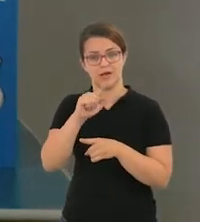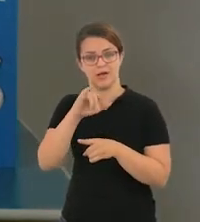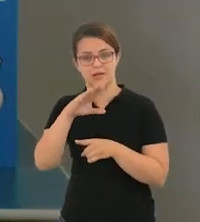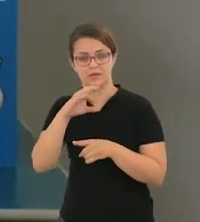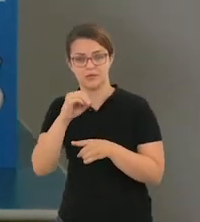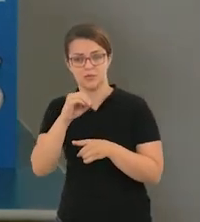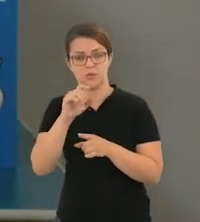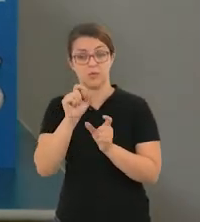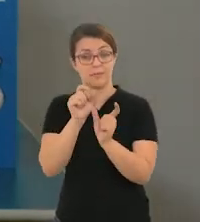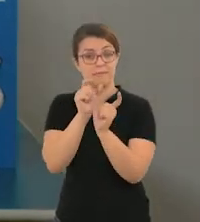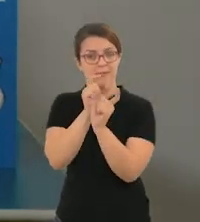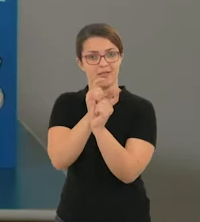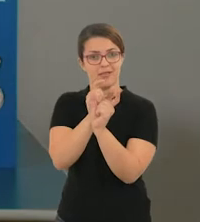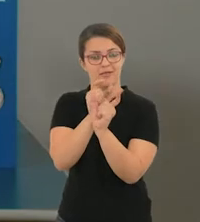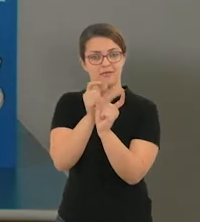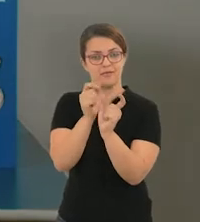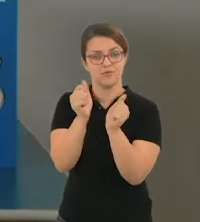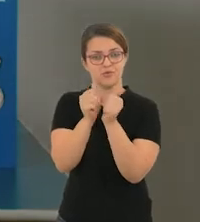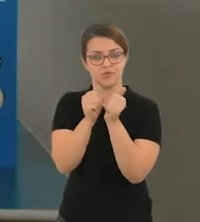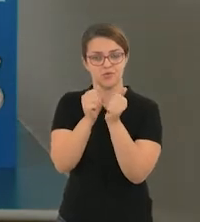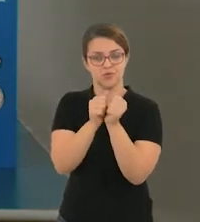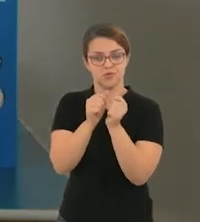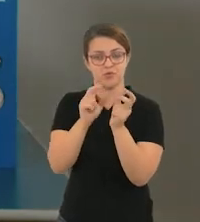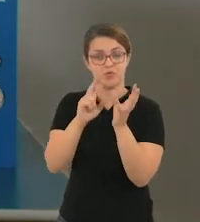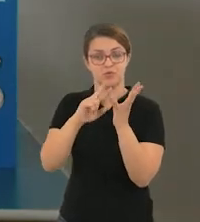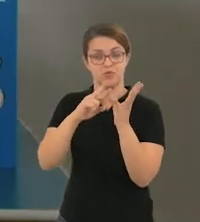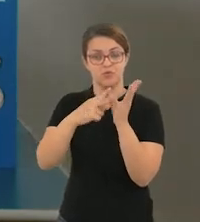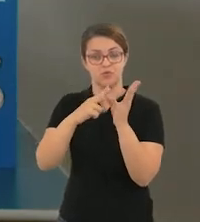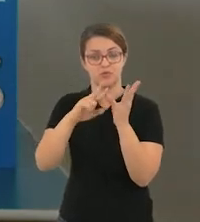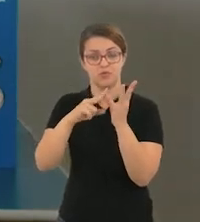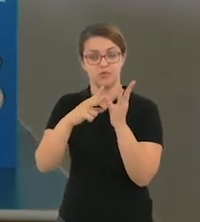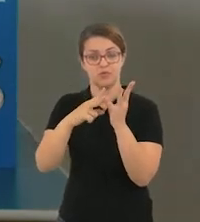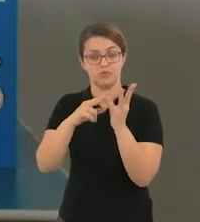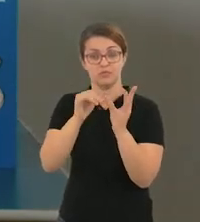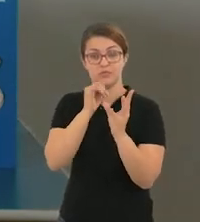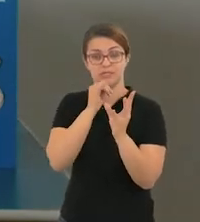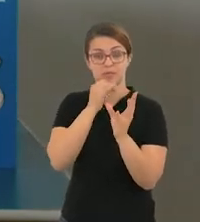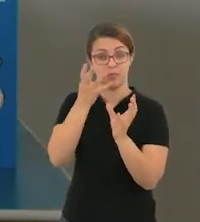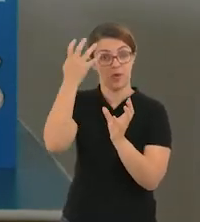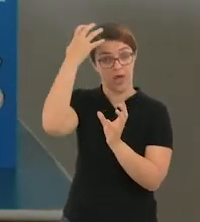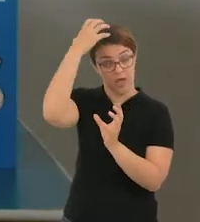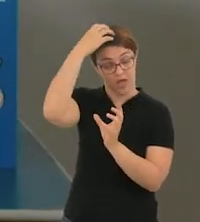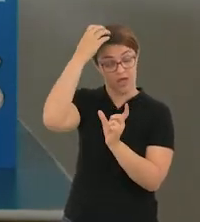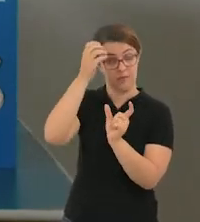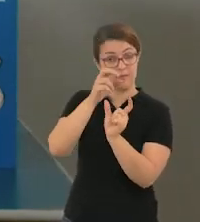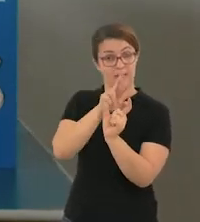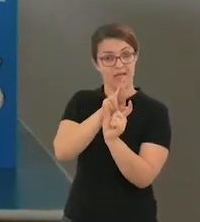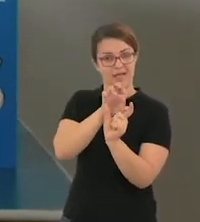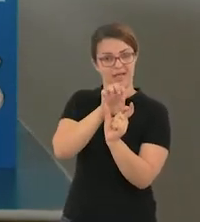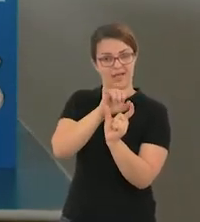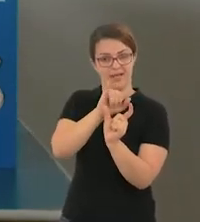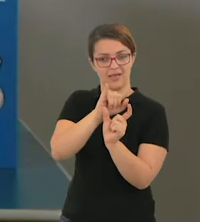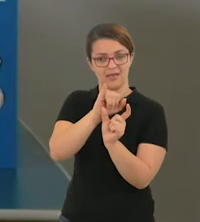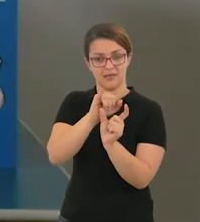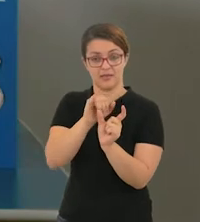Vocês vão procurar essas palavras na revista, como por exemplo aqui a palavra REI. E o termo 2 vai trabalhar com o encontro